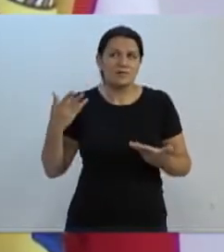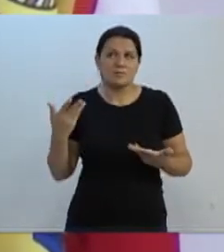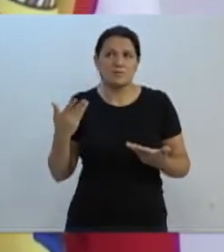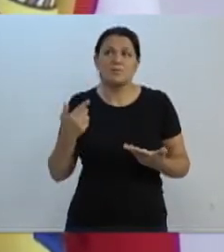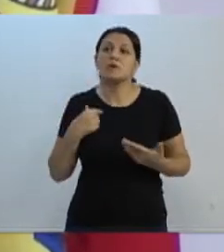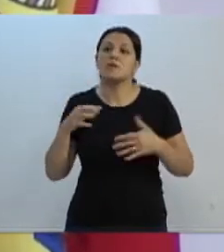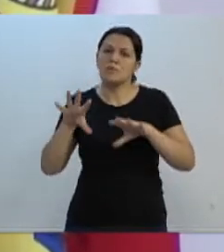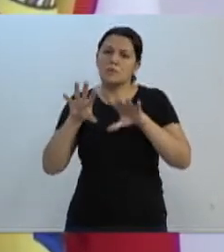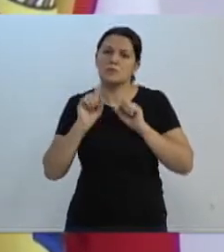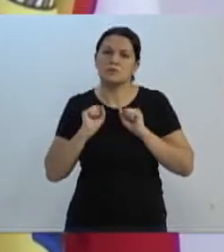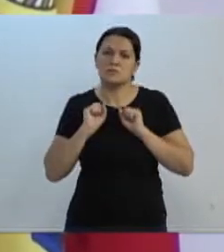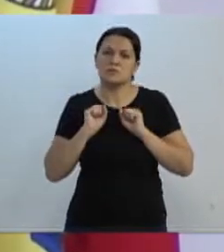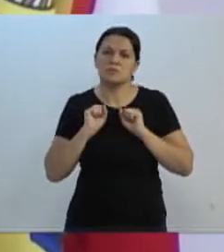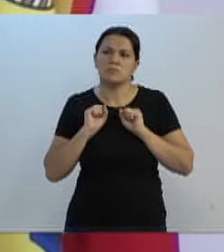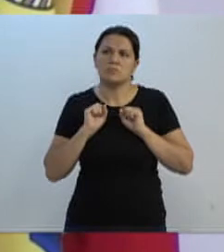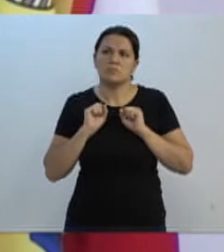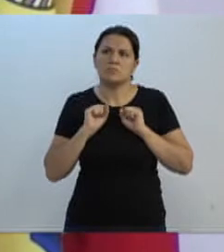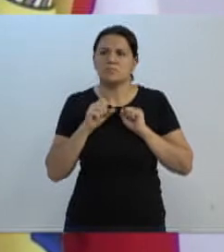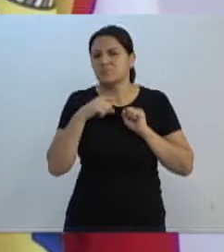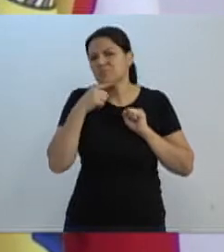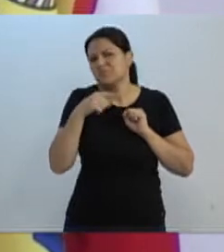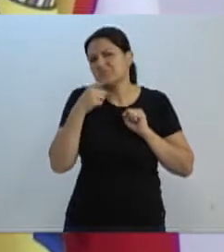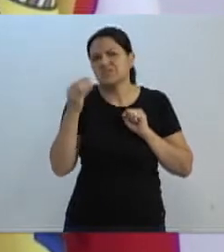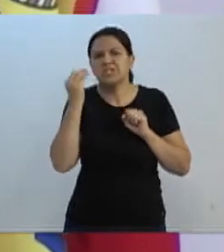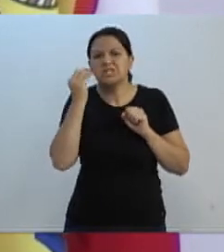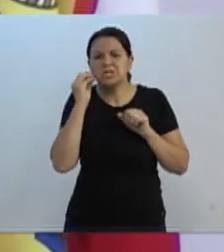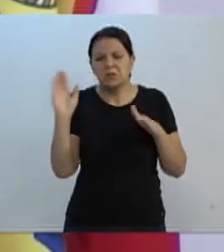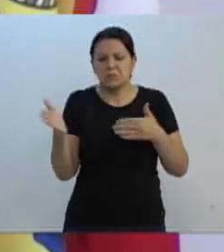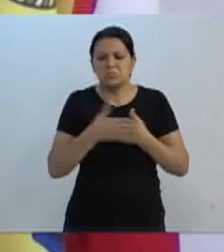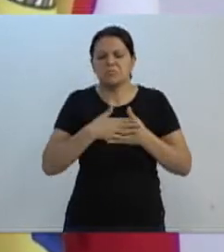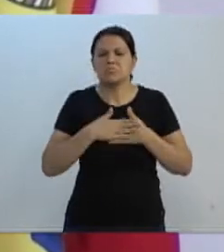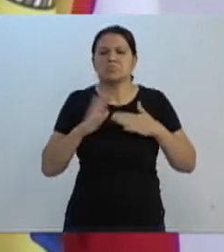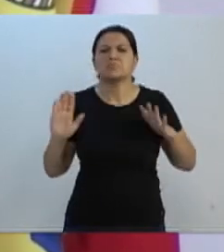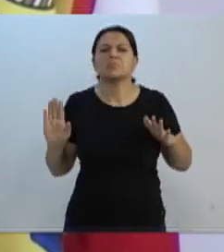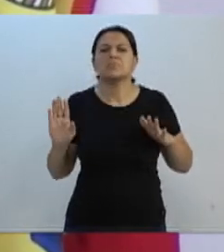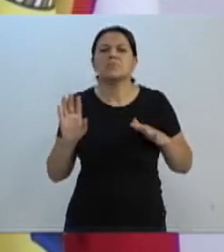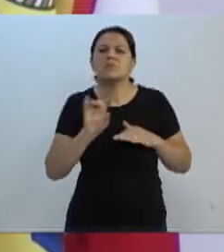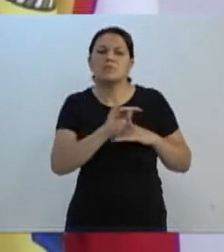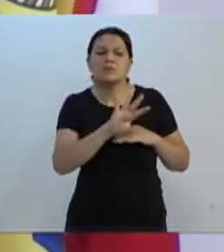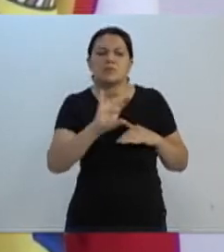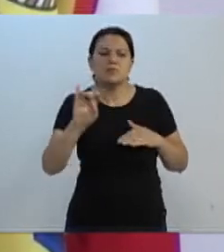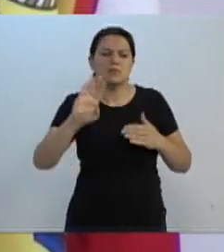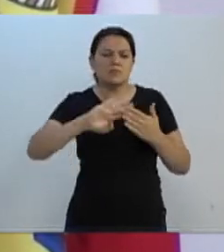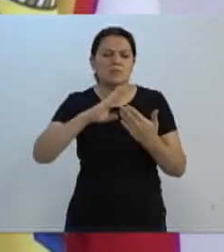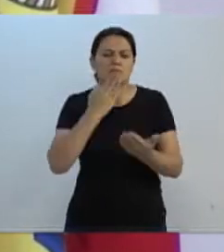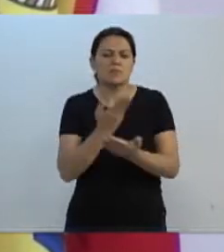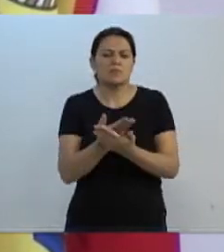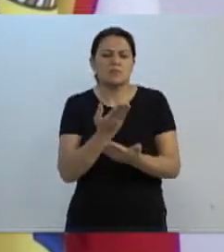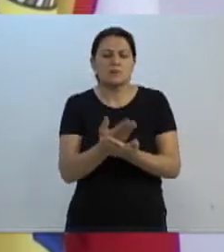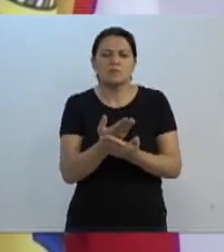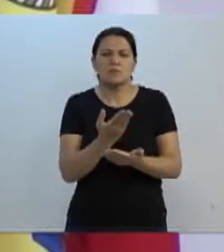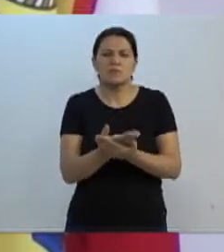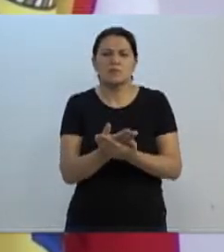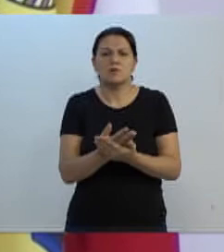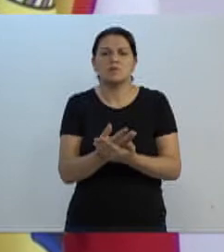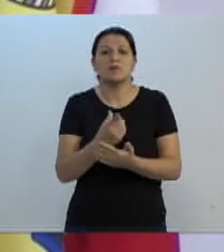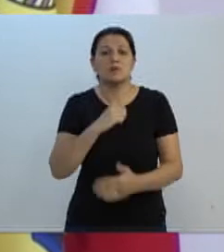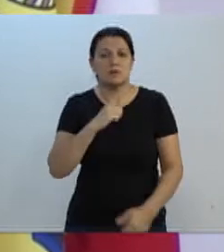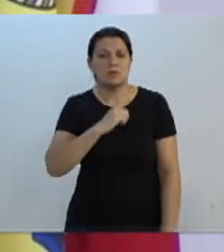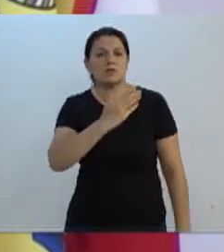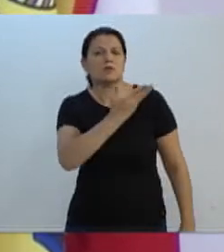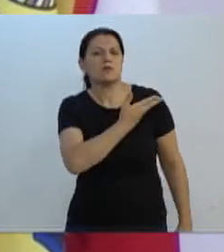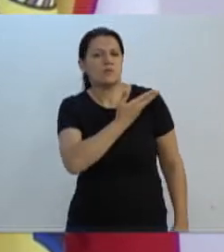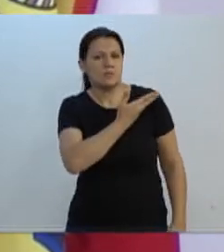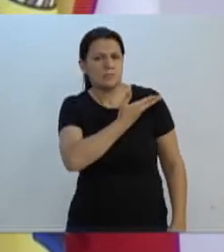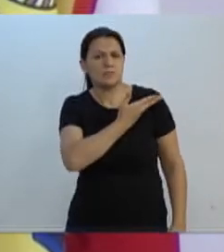recebi o comunicado, porque como eu disse, não adianta tentar me fechar não, e nem me excluir. Cada escola desse município, eu tenho um amigo, e vão sempre me avisar, e me avisaram. Eu estava